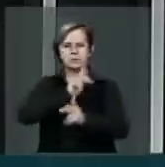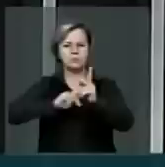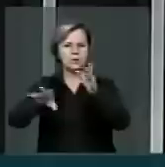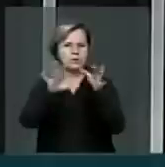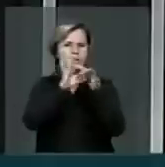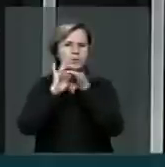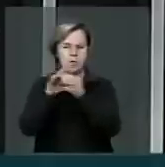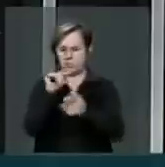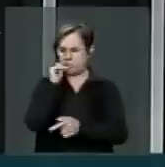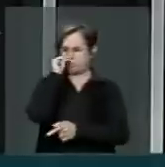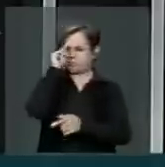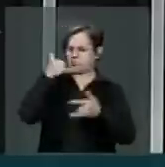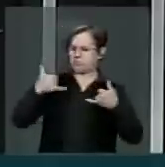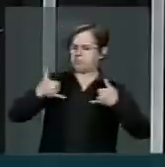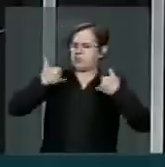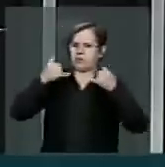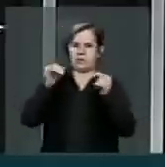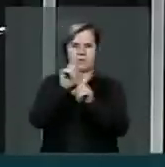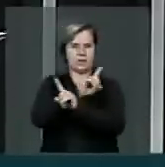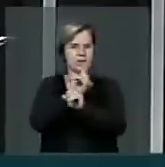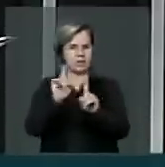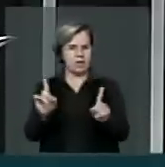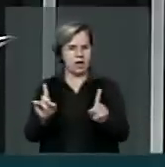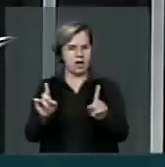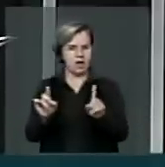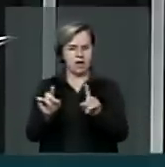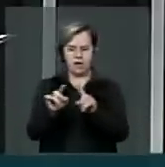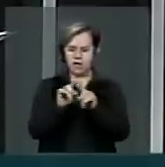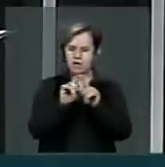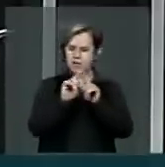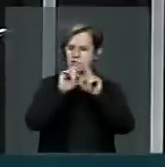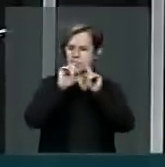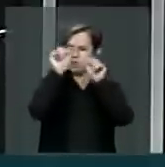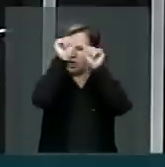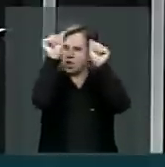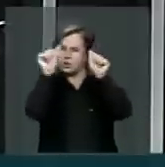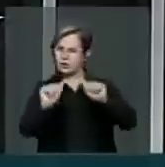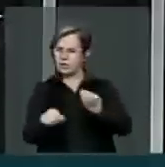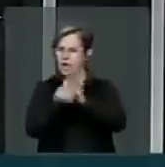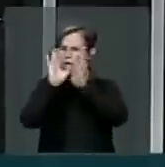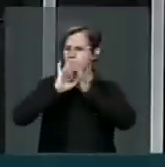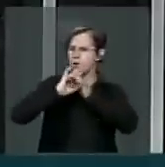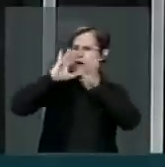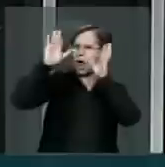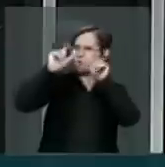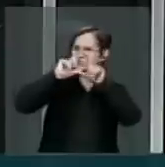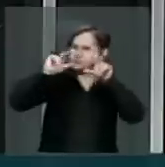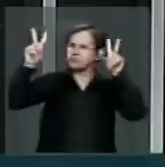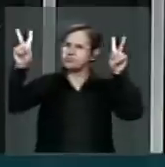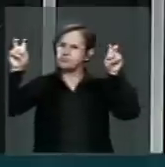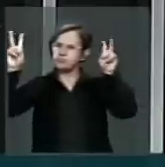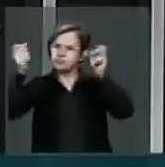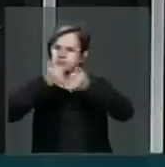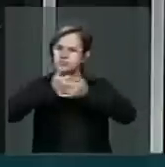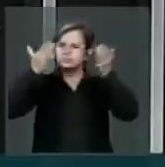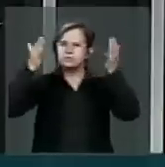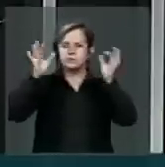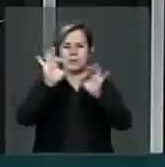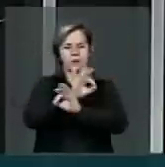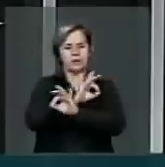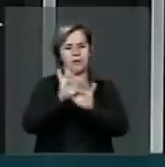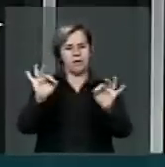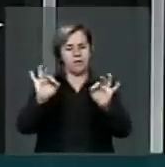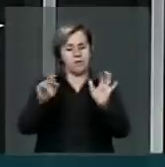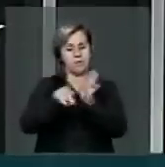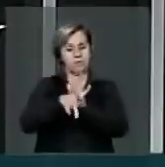esnobismo vaidade sem estátuas da liberdade slogan e advice para